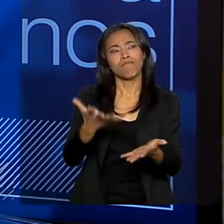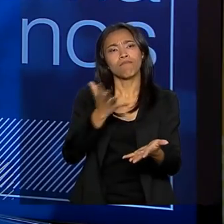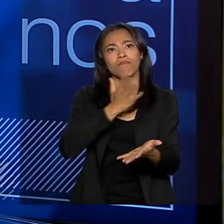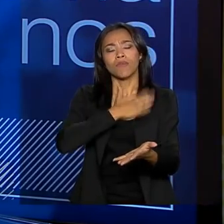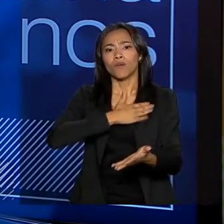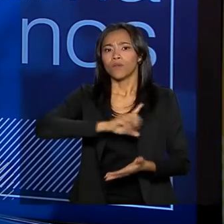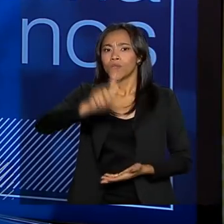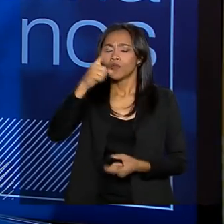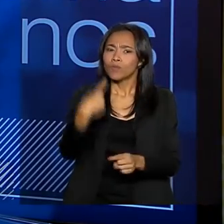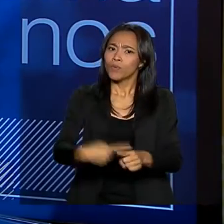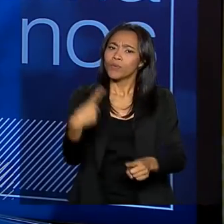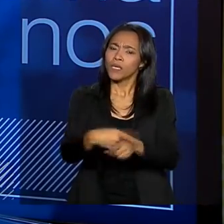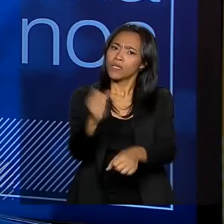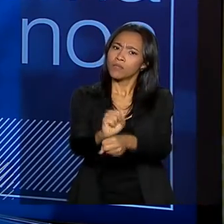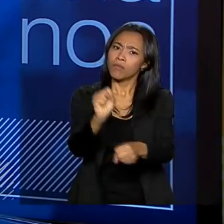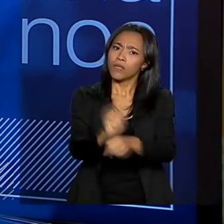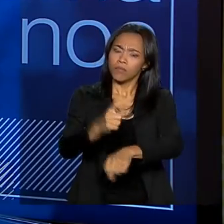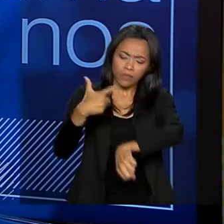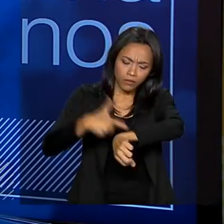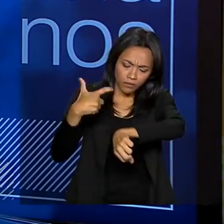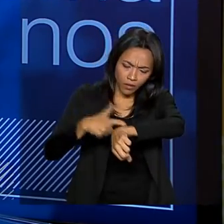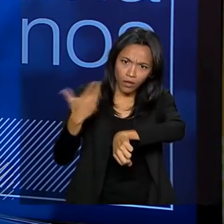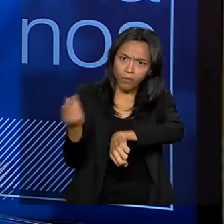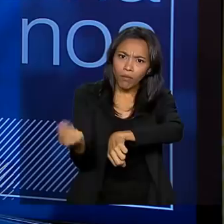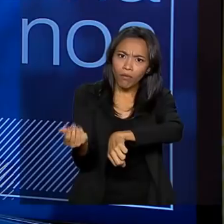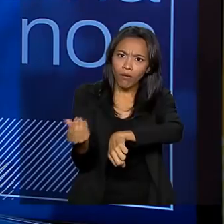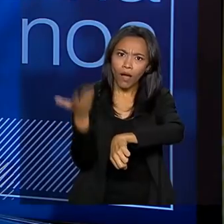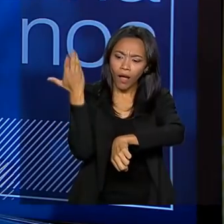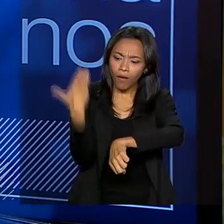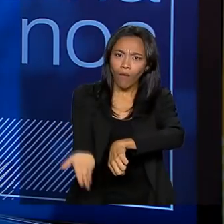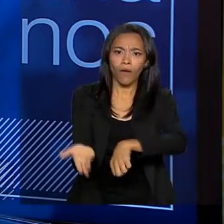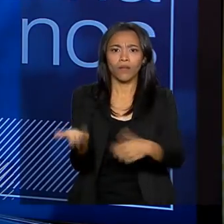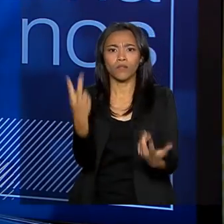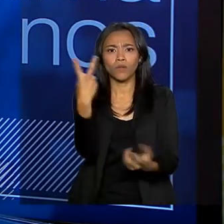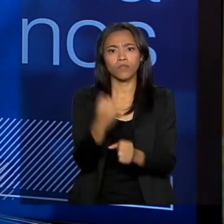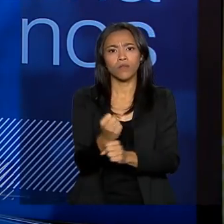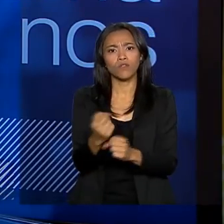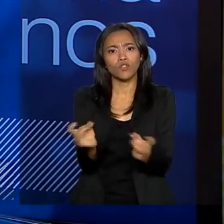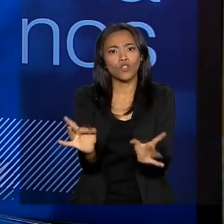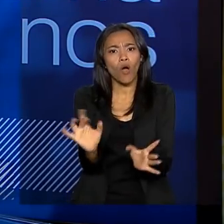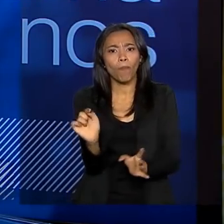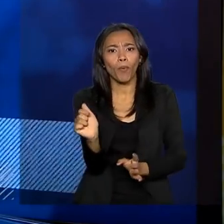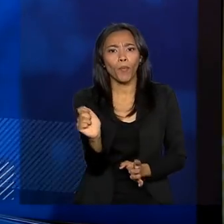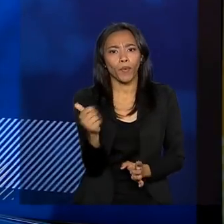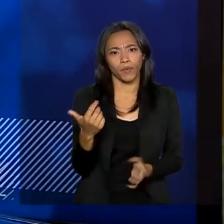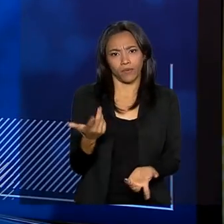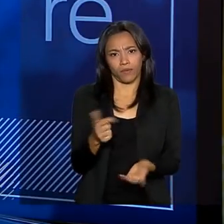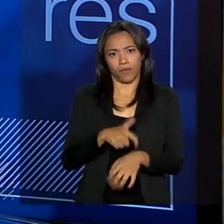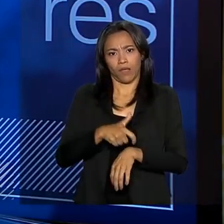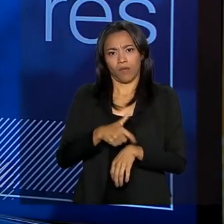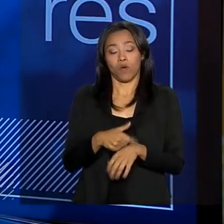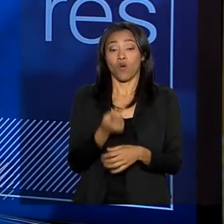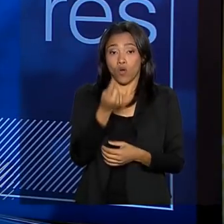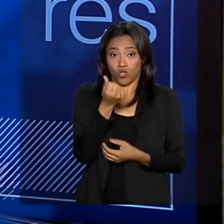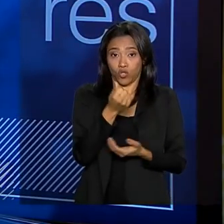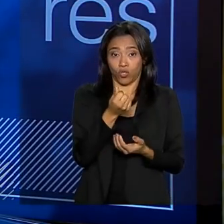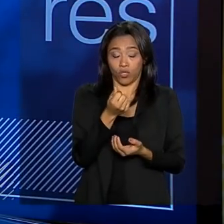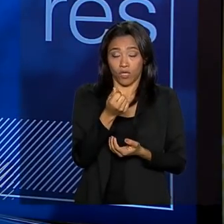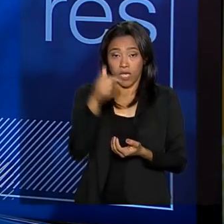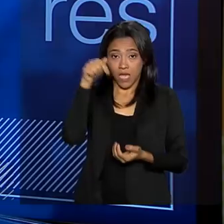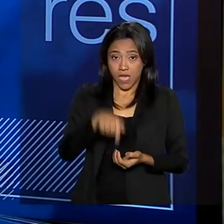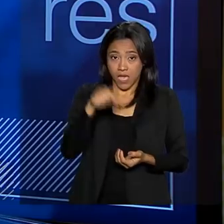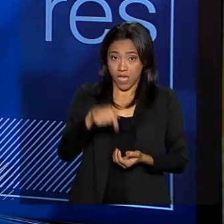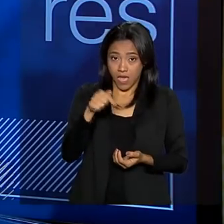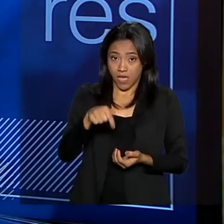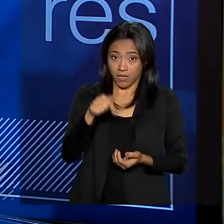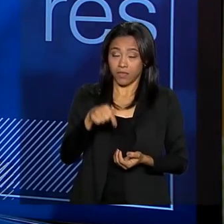que esperamos tanto para ter uma secretaria tão necessária como essa? Dois anos de existência. E um orçamento... Este ano eu herdei o